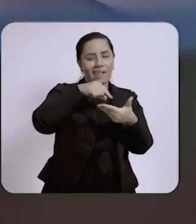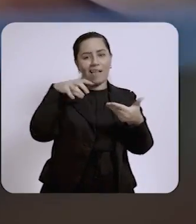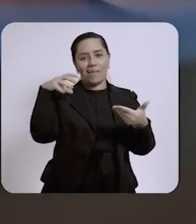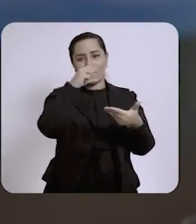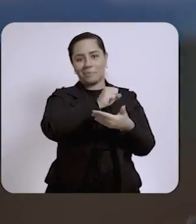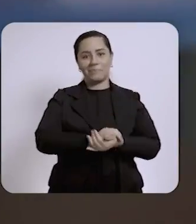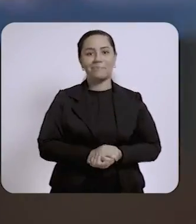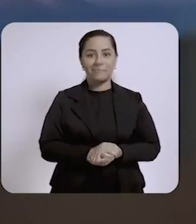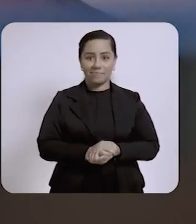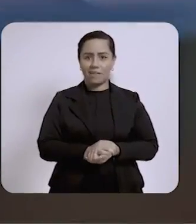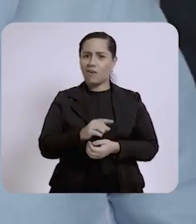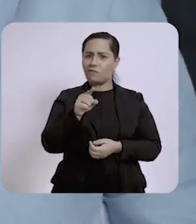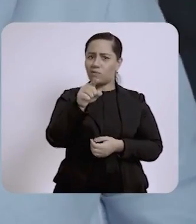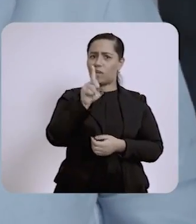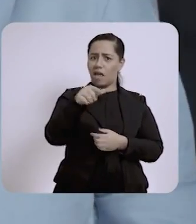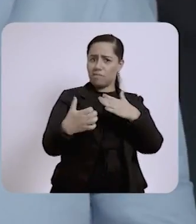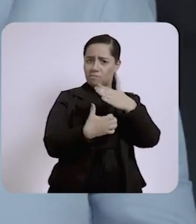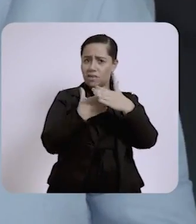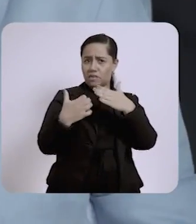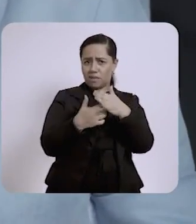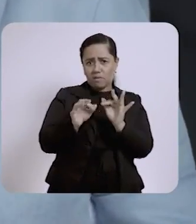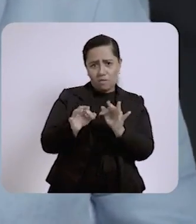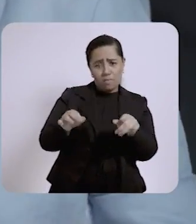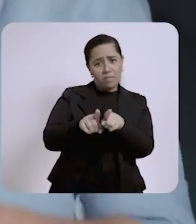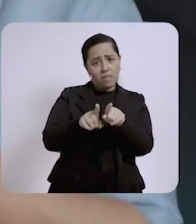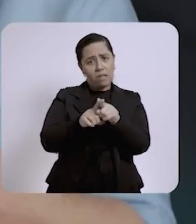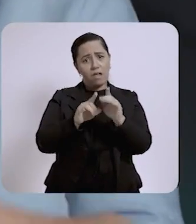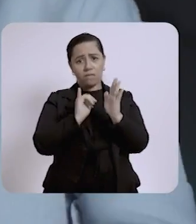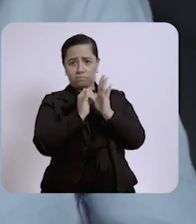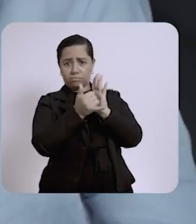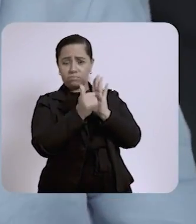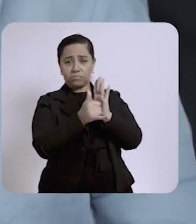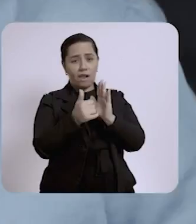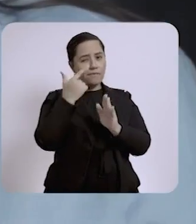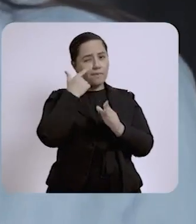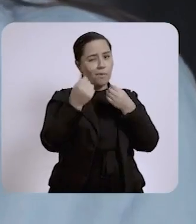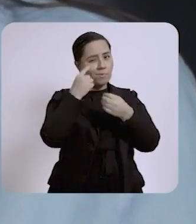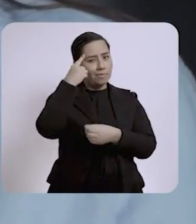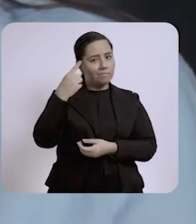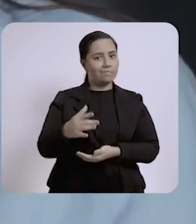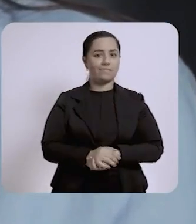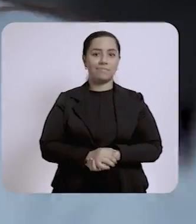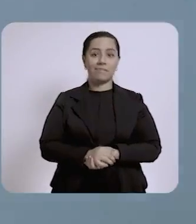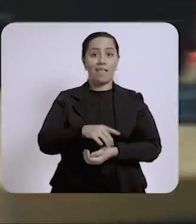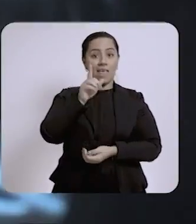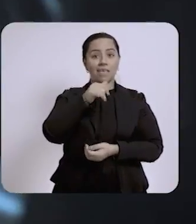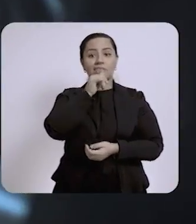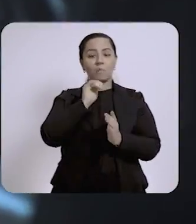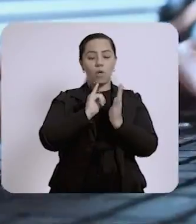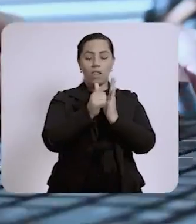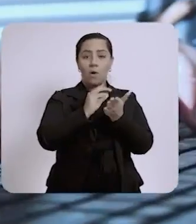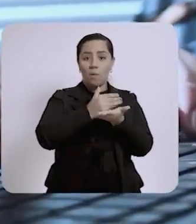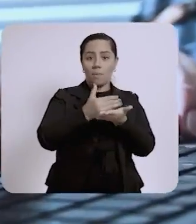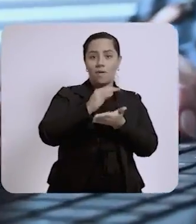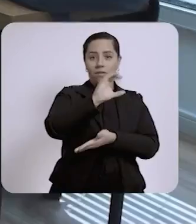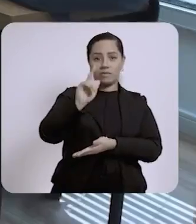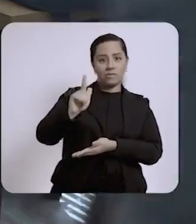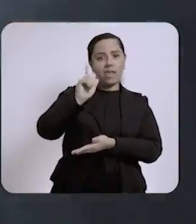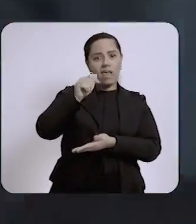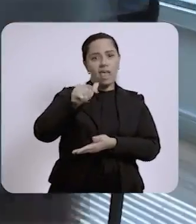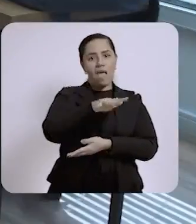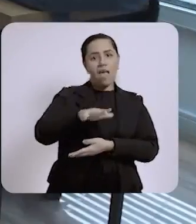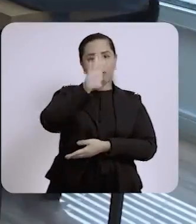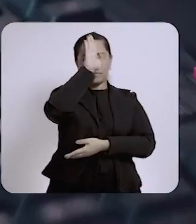o Start CG?